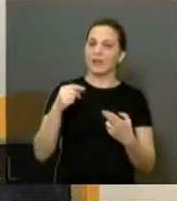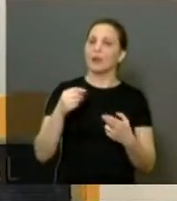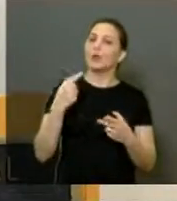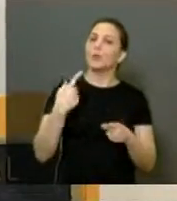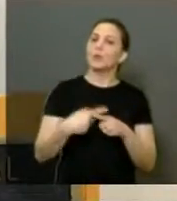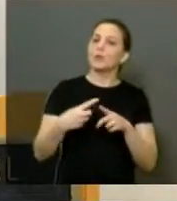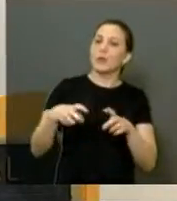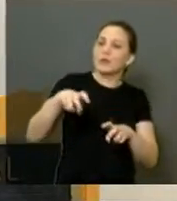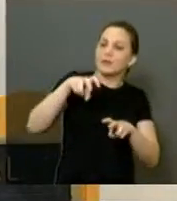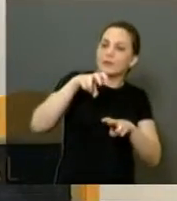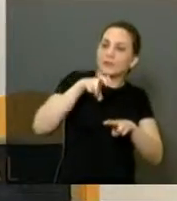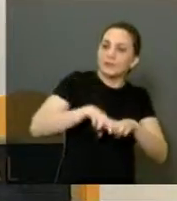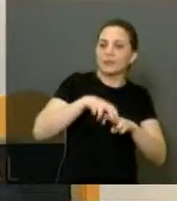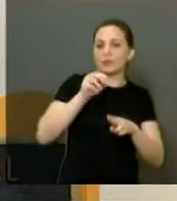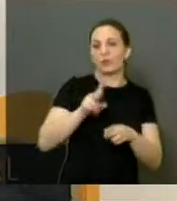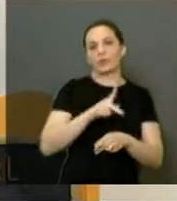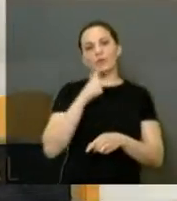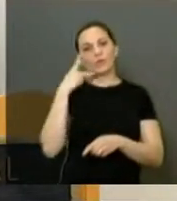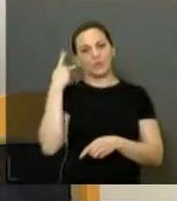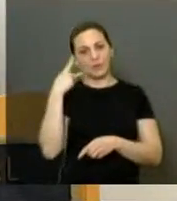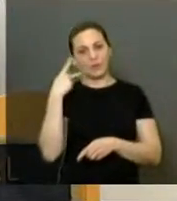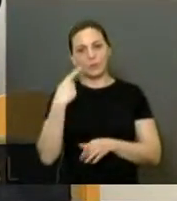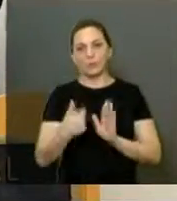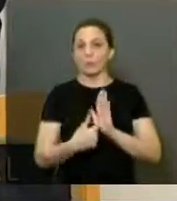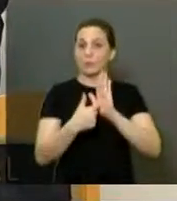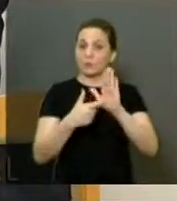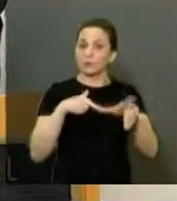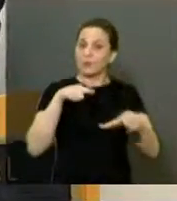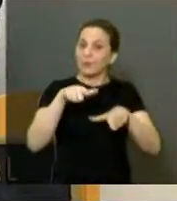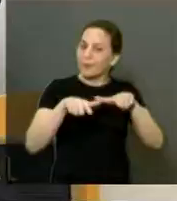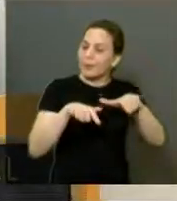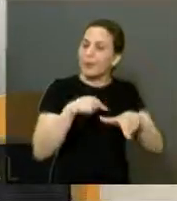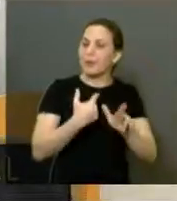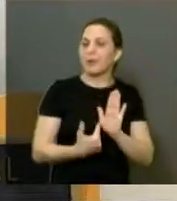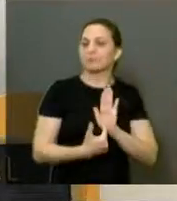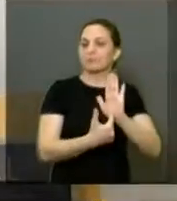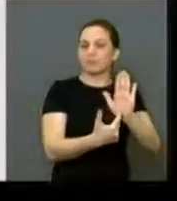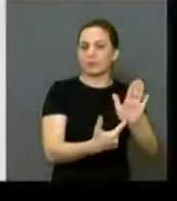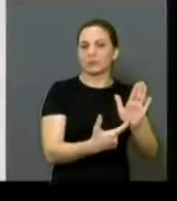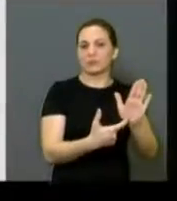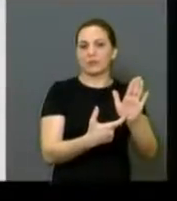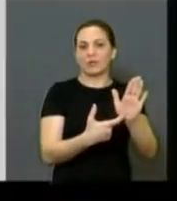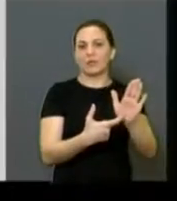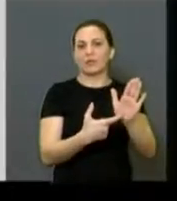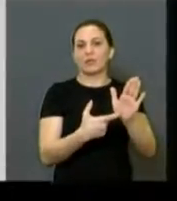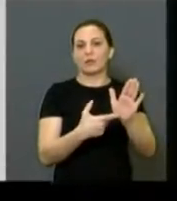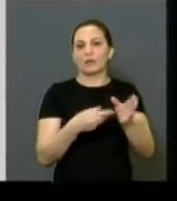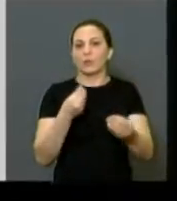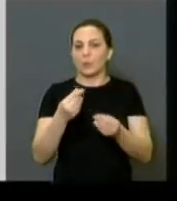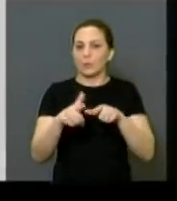Quero aqui também mostrar um pouco do meu serviço, que eu trabalho.